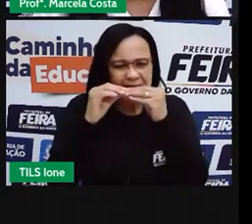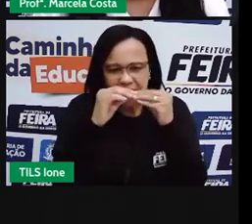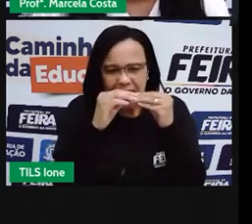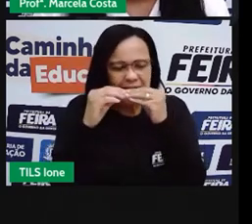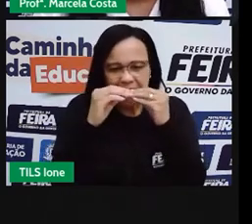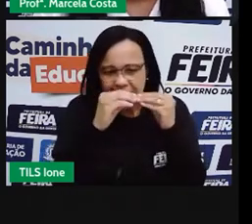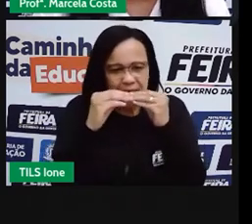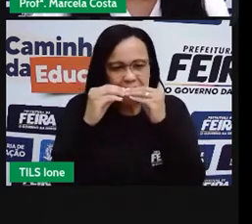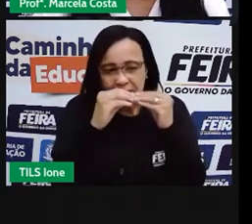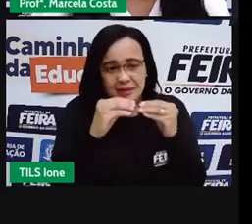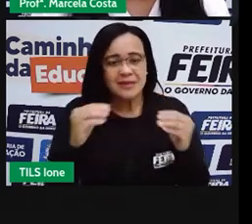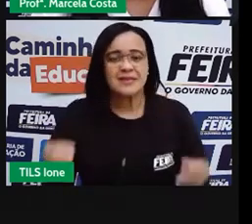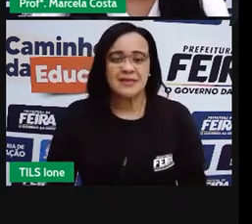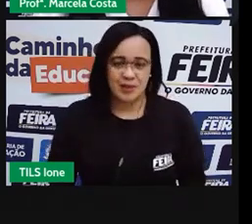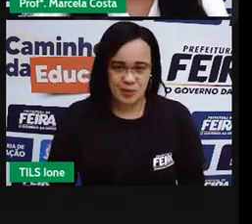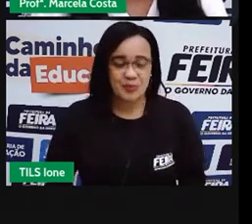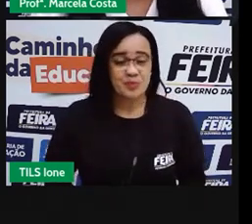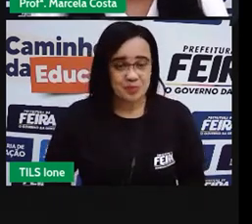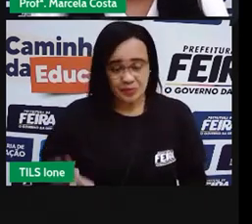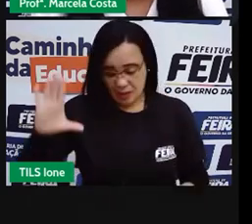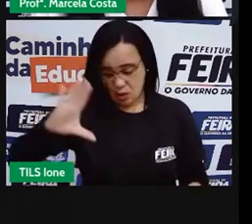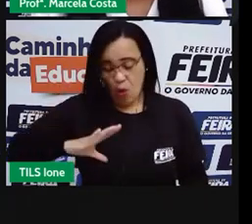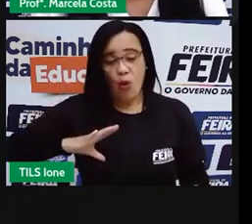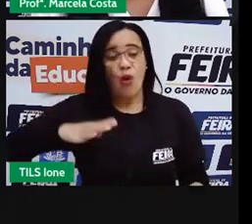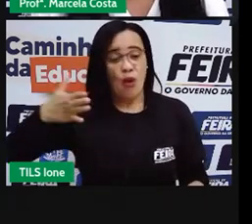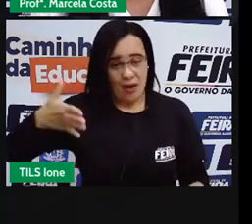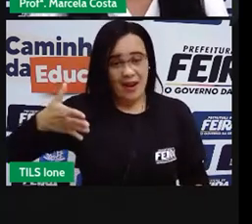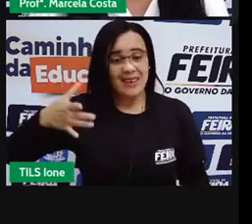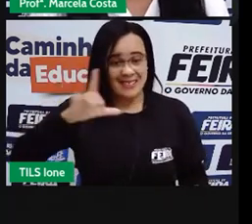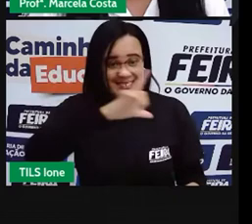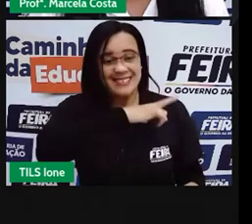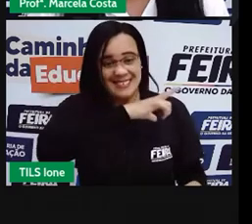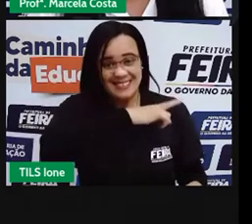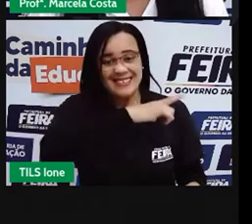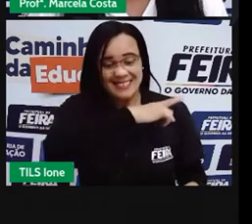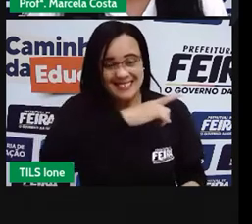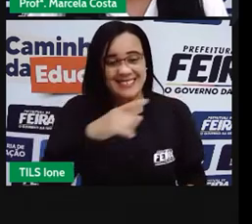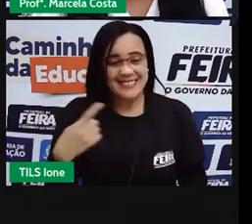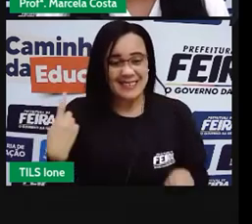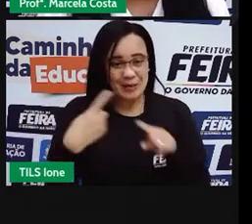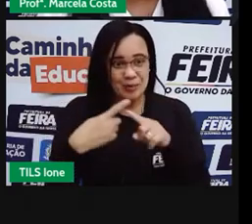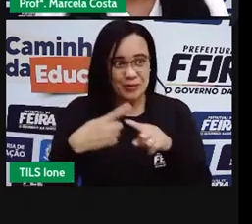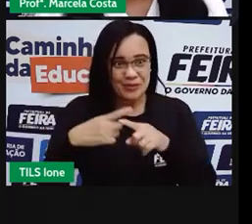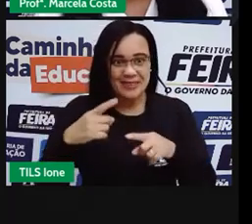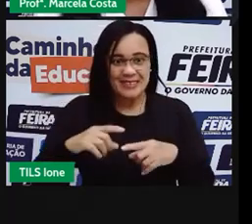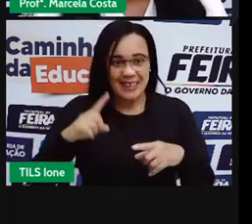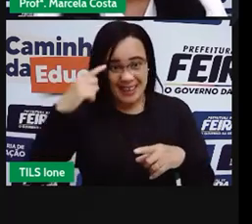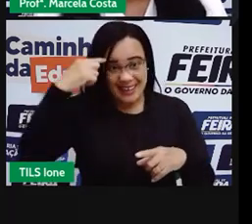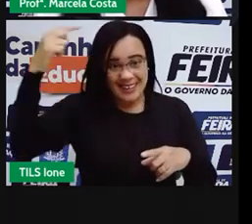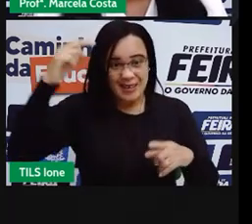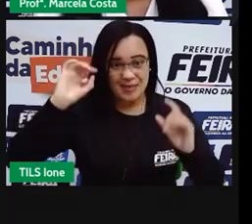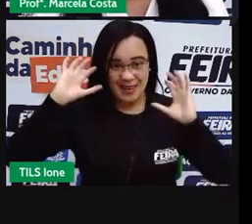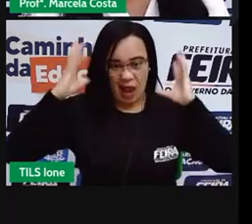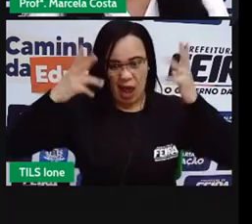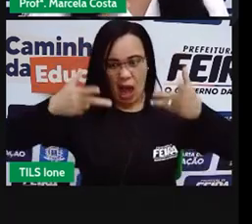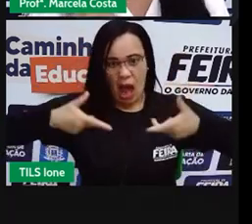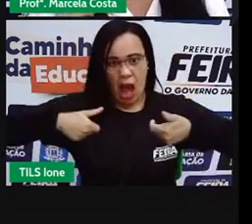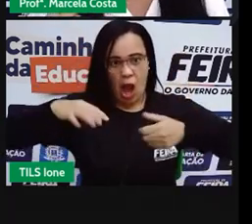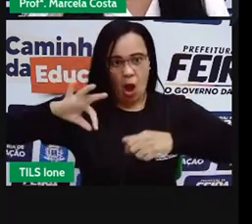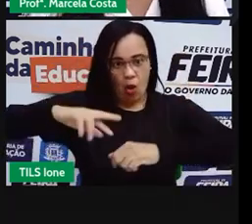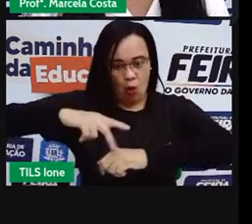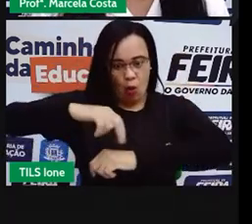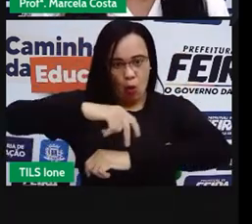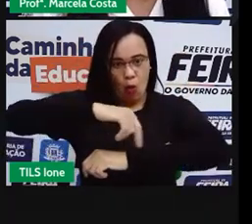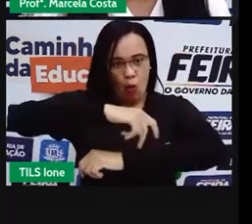corajoso. Porque precisava de muita coragem para ele dançar em cima do leão adorindo. E